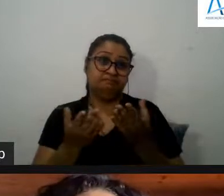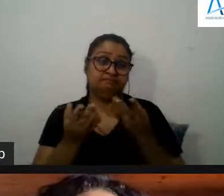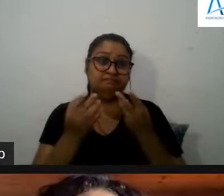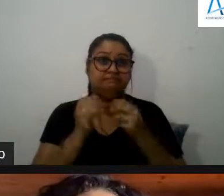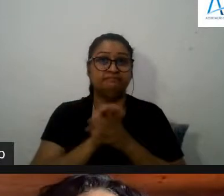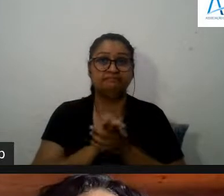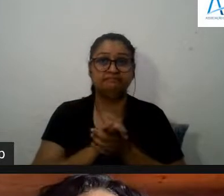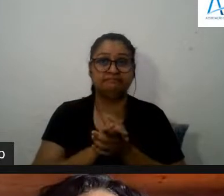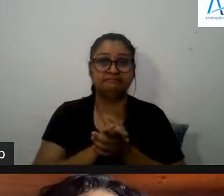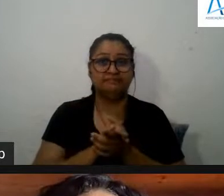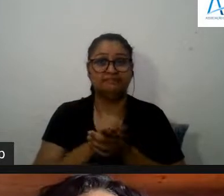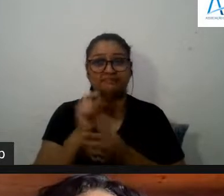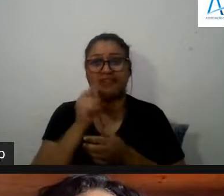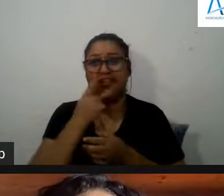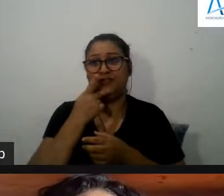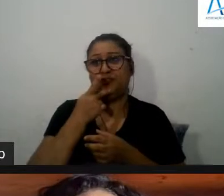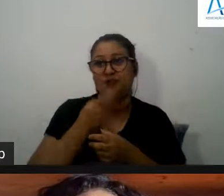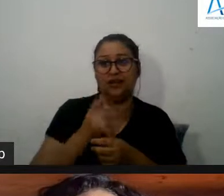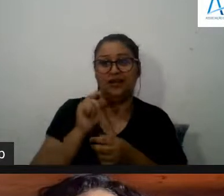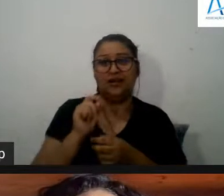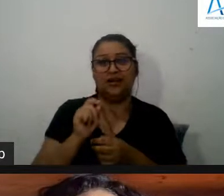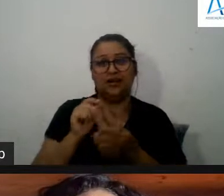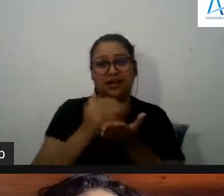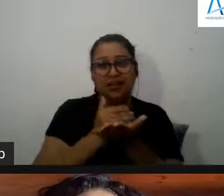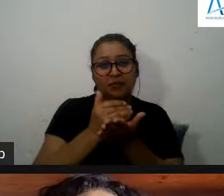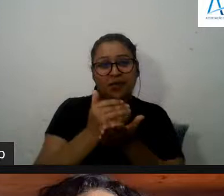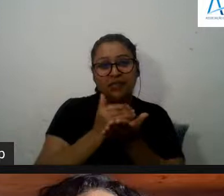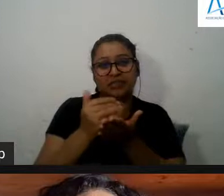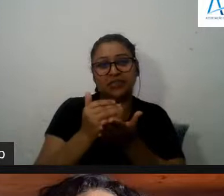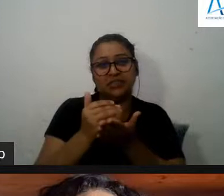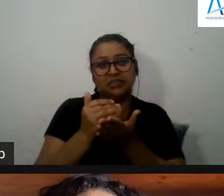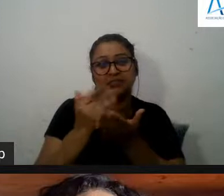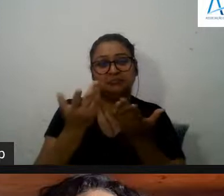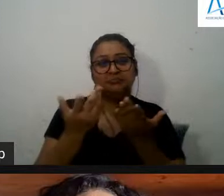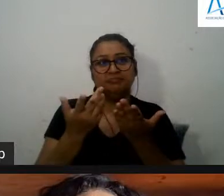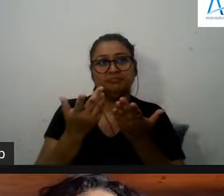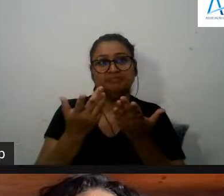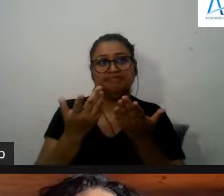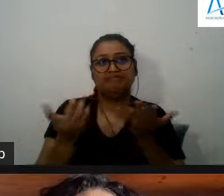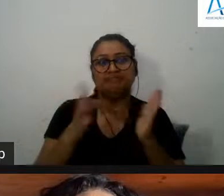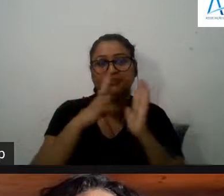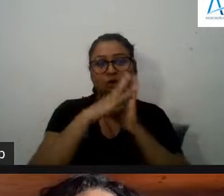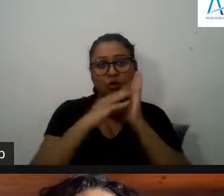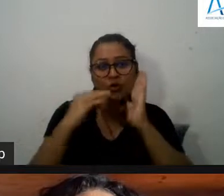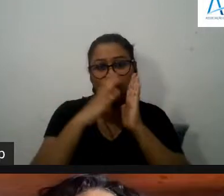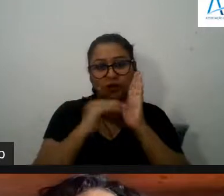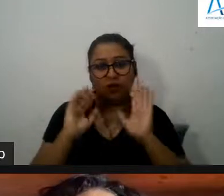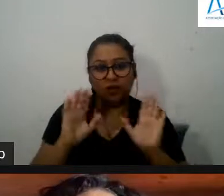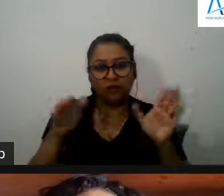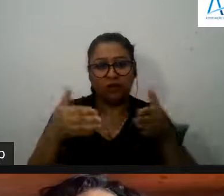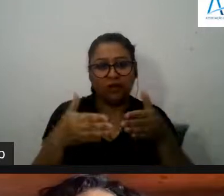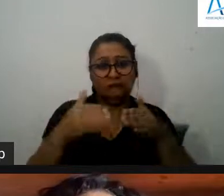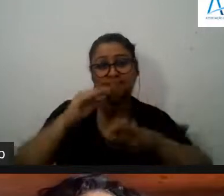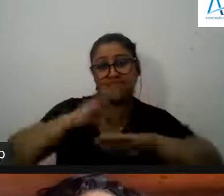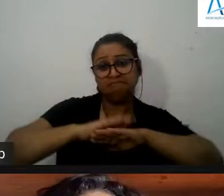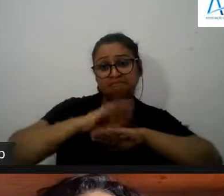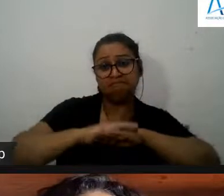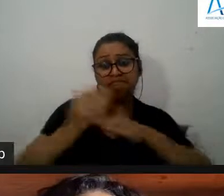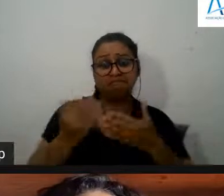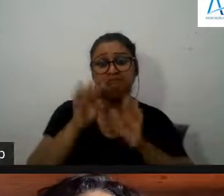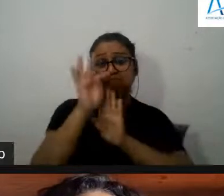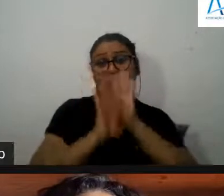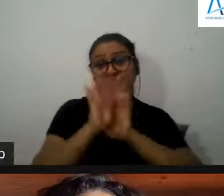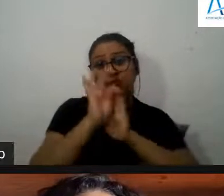eu também acho que vou dizer uma evidência é a partir do concreto é a partir do empírico é a partir do palpável ou seja do texto